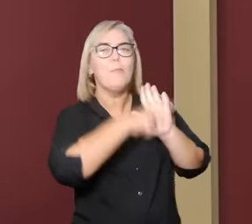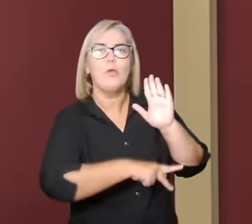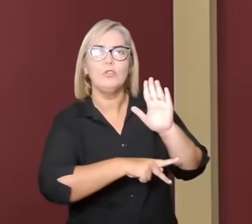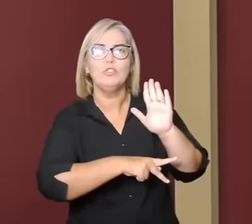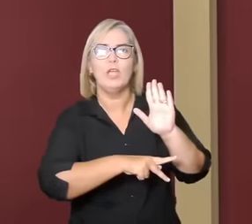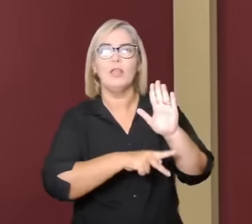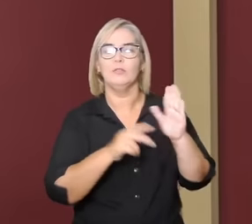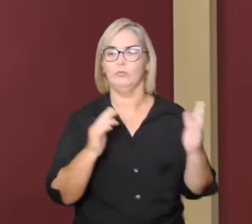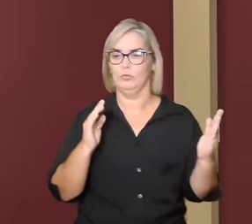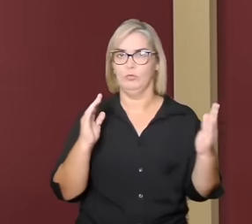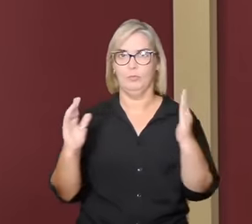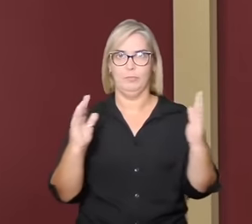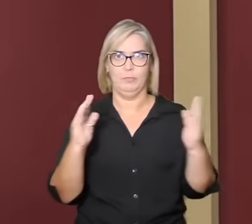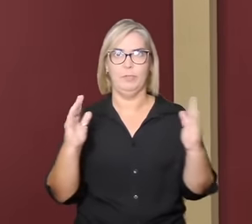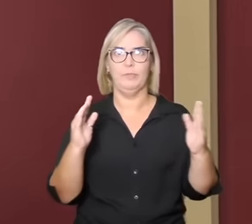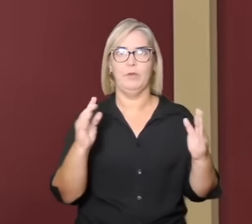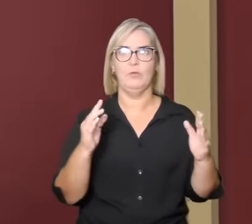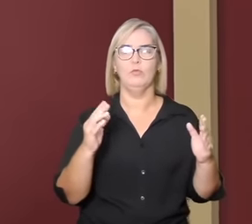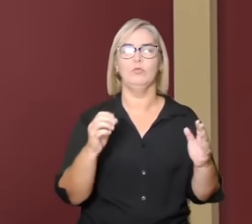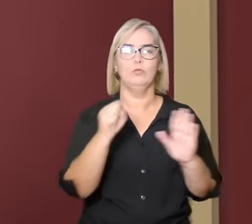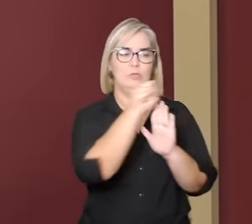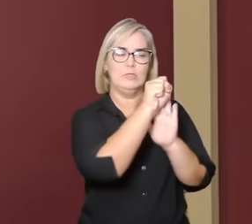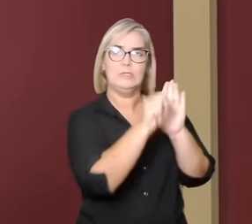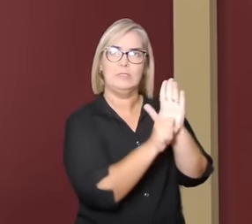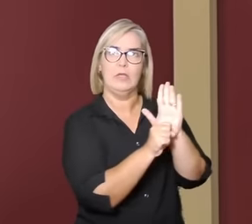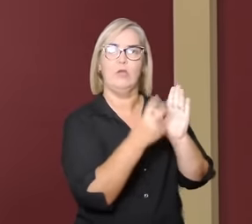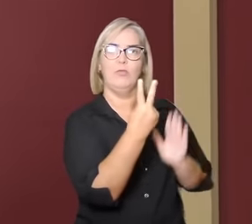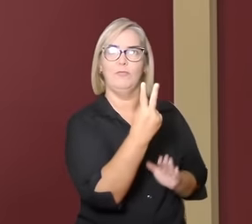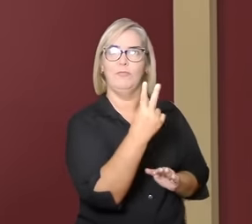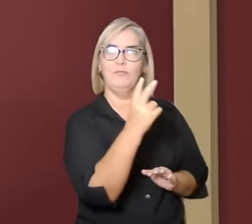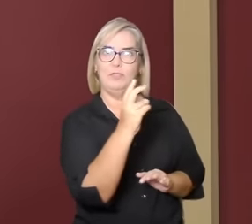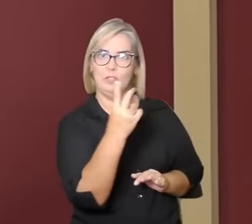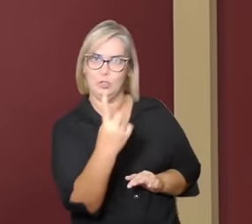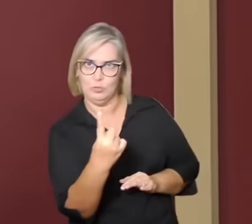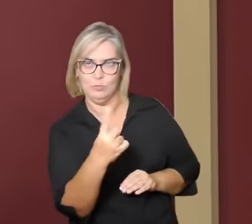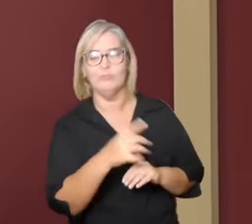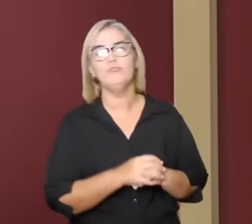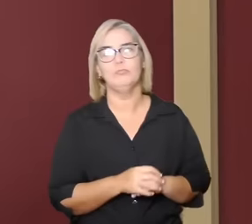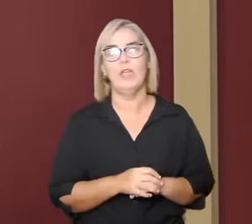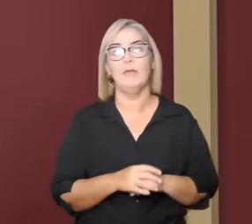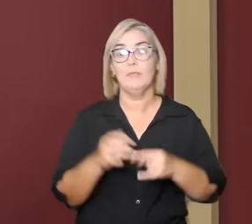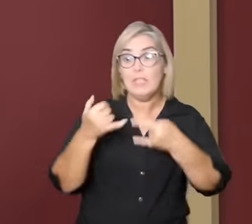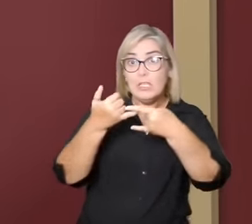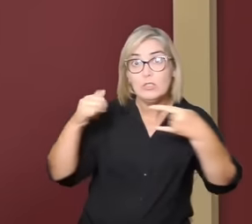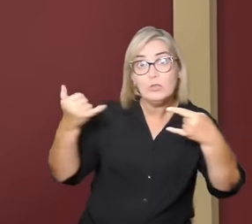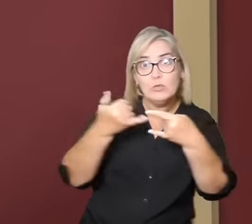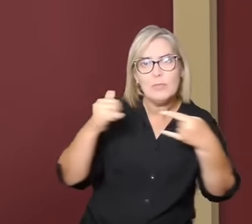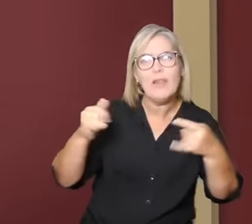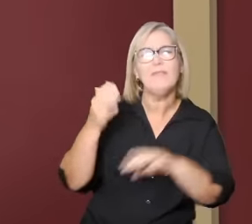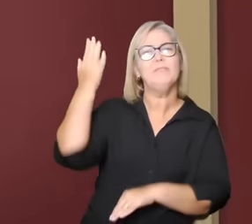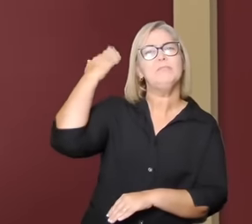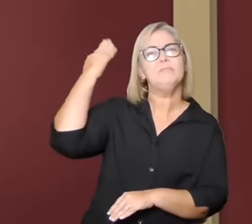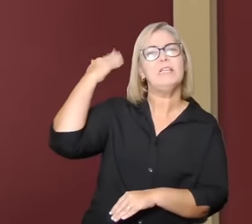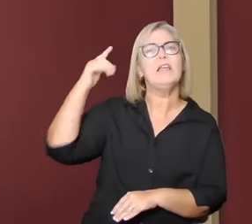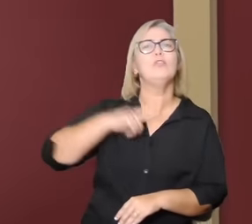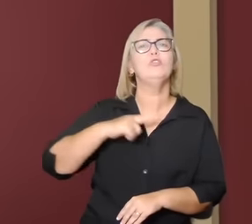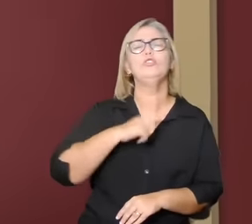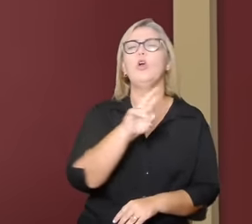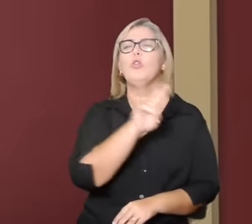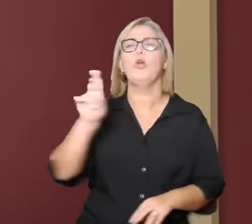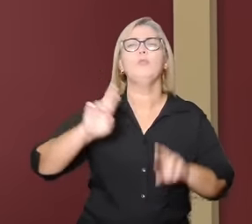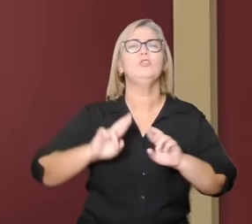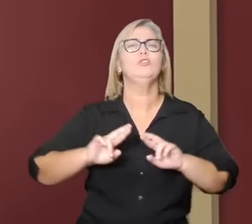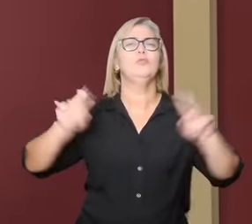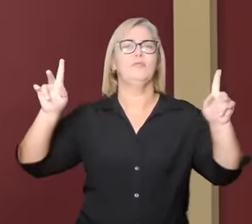do Século XX, Paradigmas do Século XXI. Estruturado pelo Instituto CPFL, que naquela época tinha outro nome, não sei quem ainda